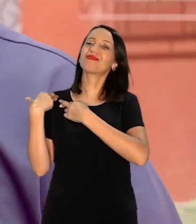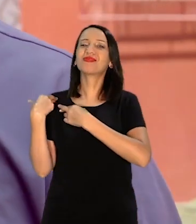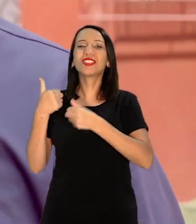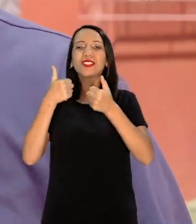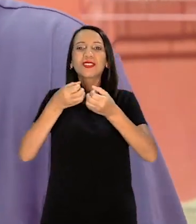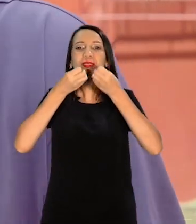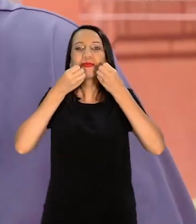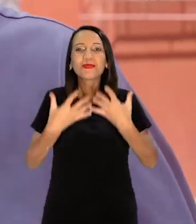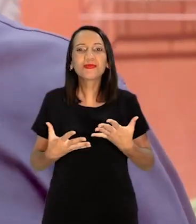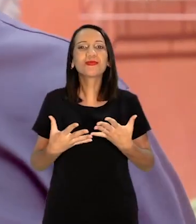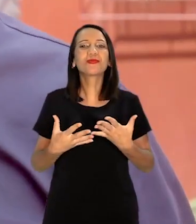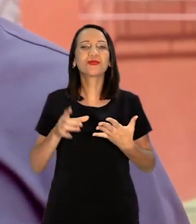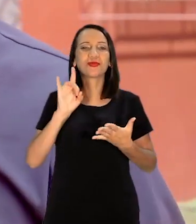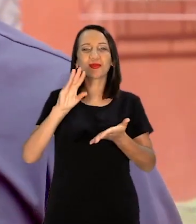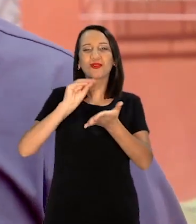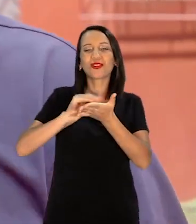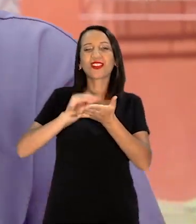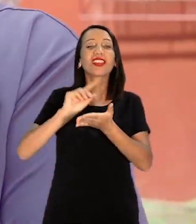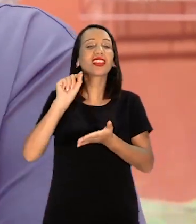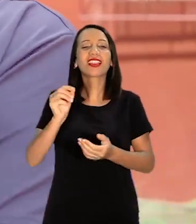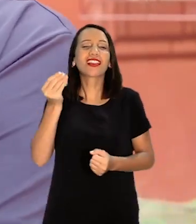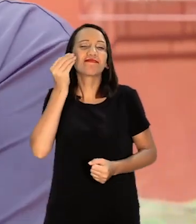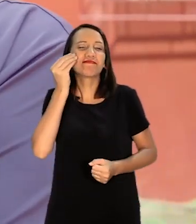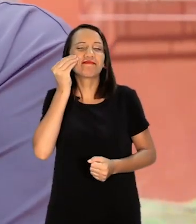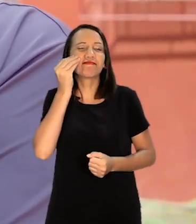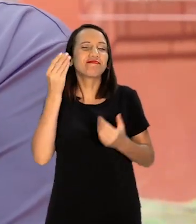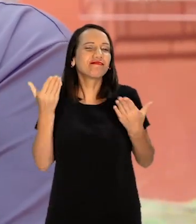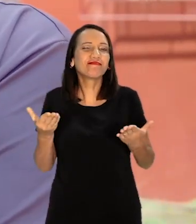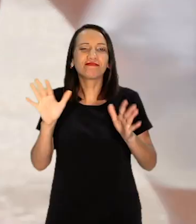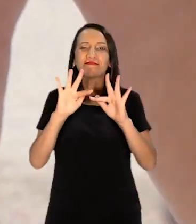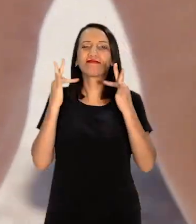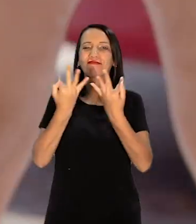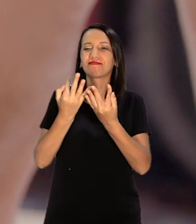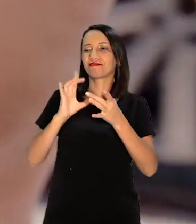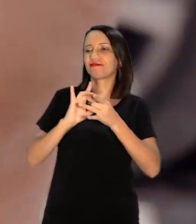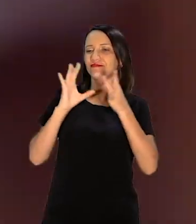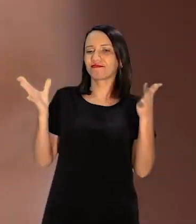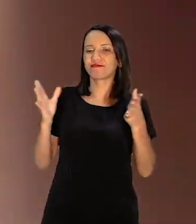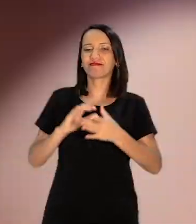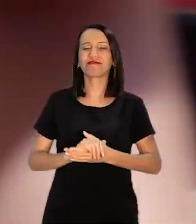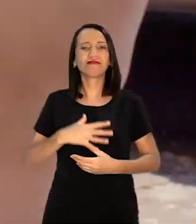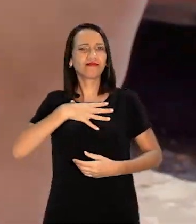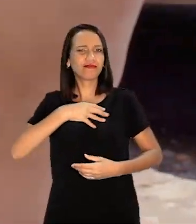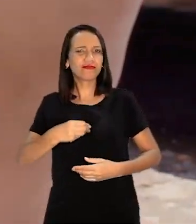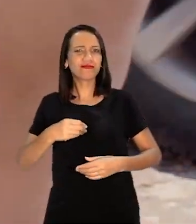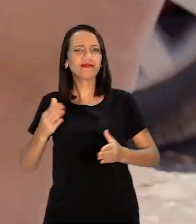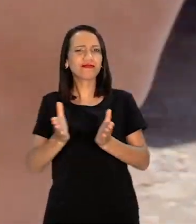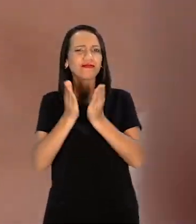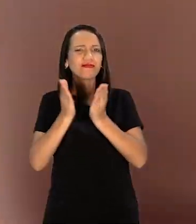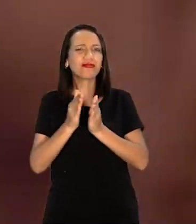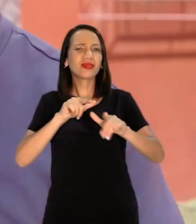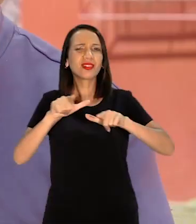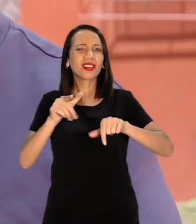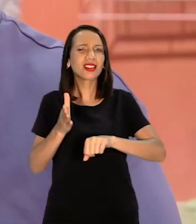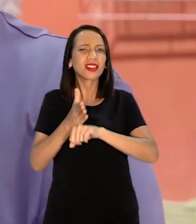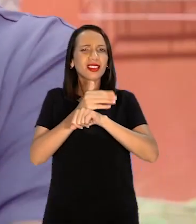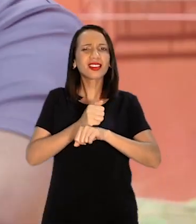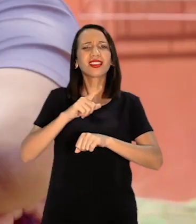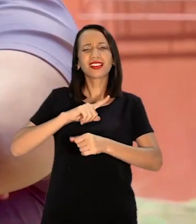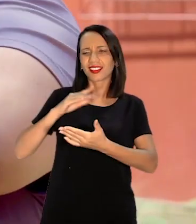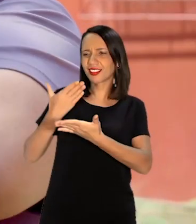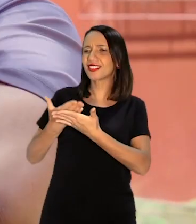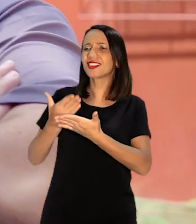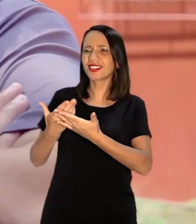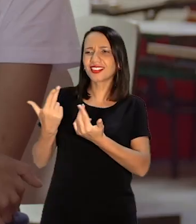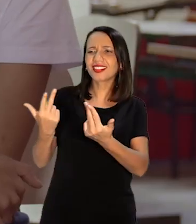Boa Só falta oportunidade E a família deixar Por que que filho de pobre Tem que trabalhar logo cedo Tem que estudar